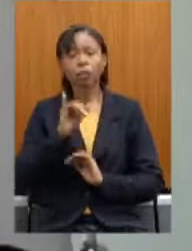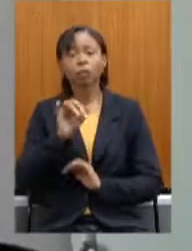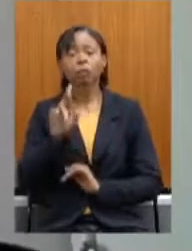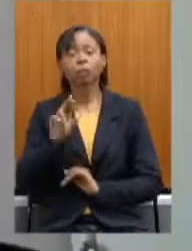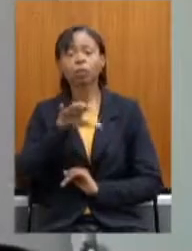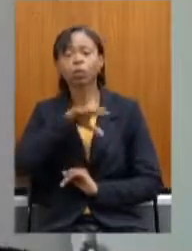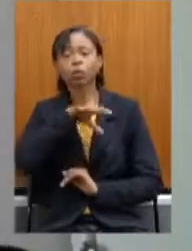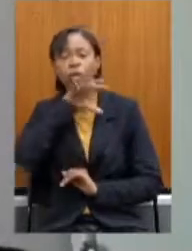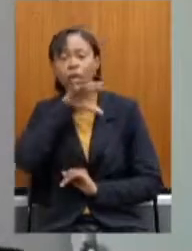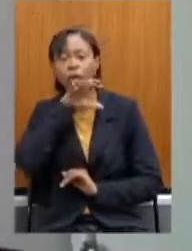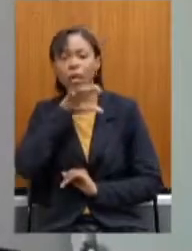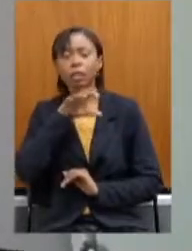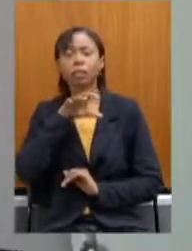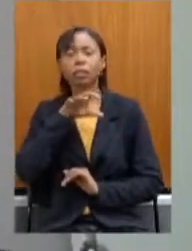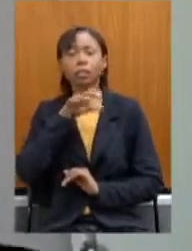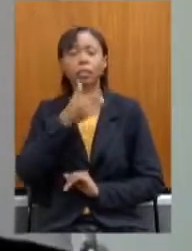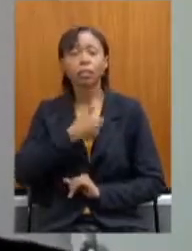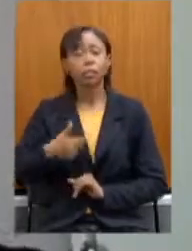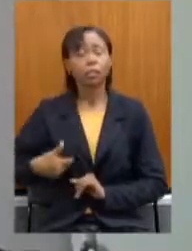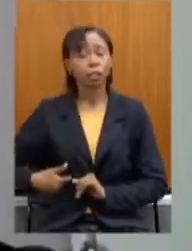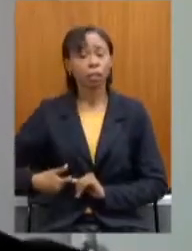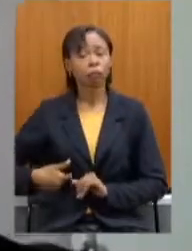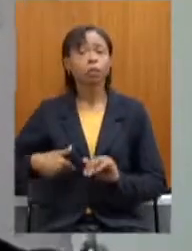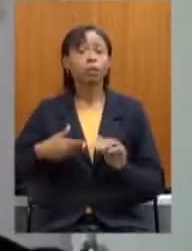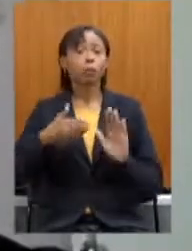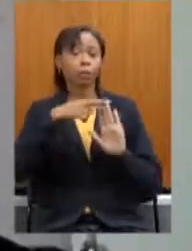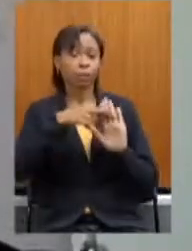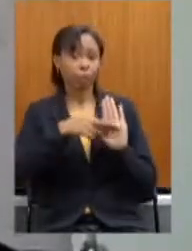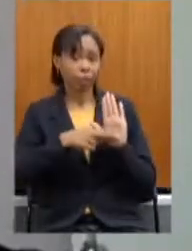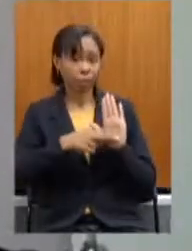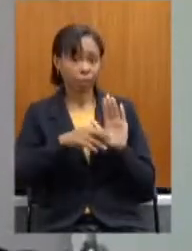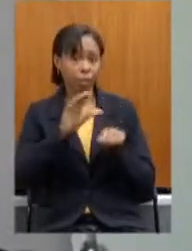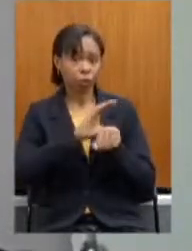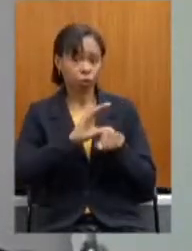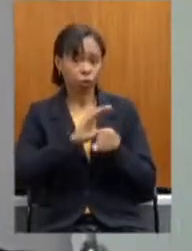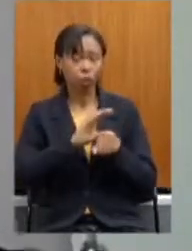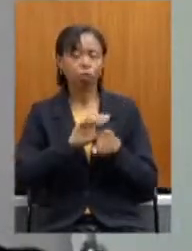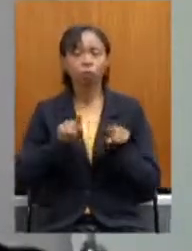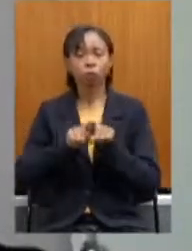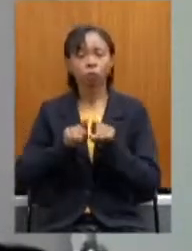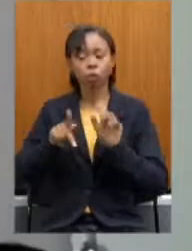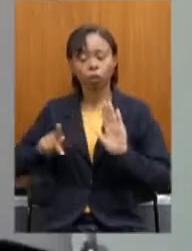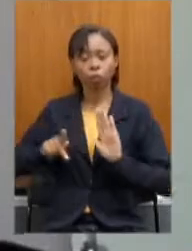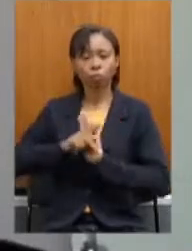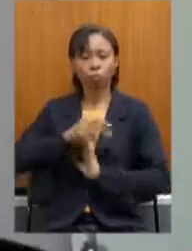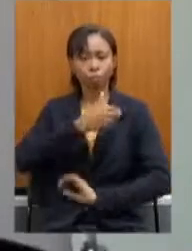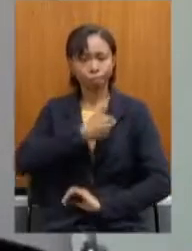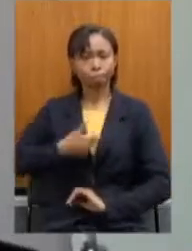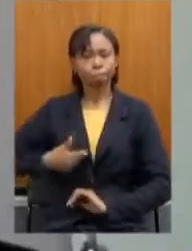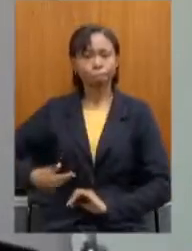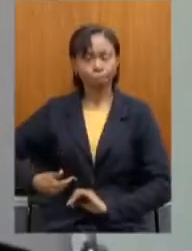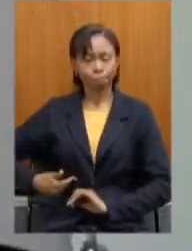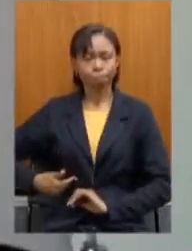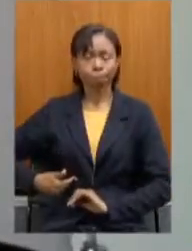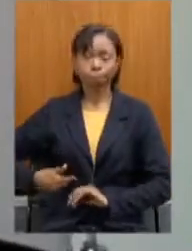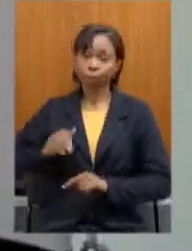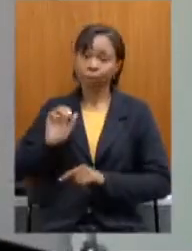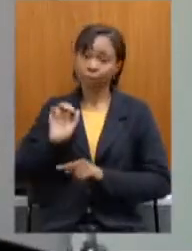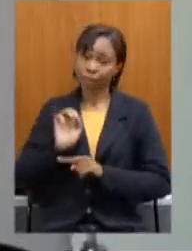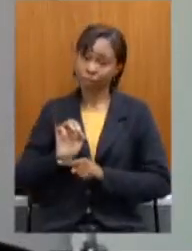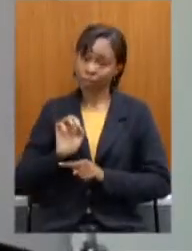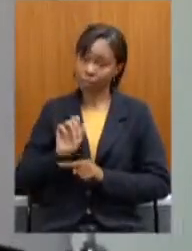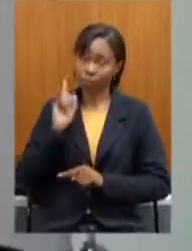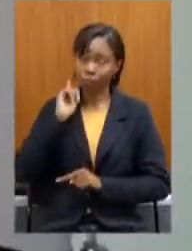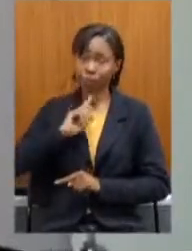pelas regras constitucionais, fica também com o Estado. Logo, o Estado de Minas Gerais vai morder da maior